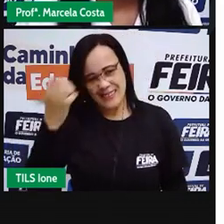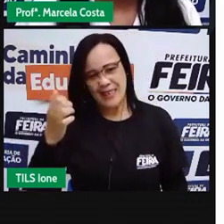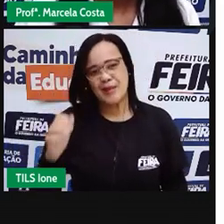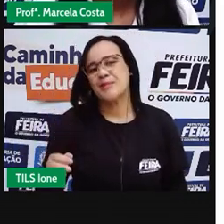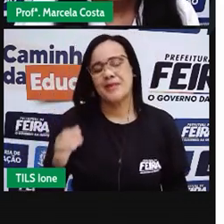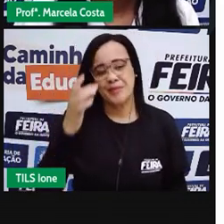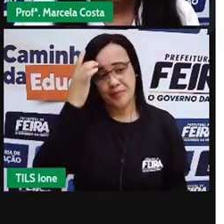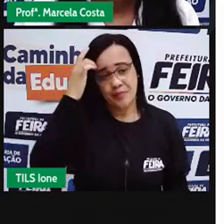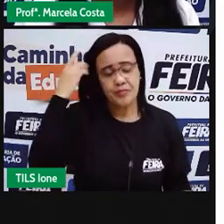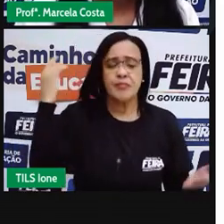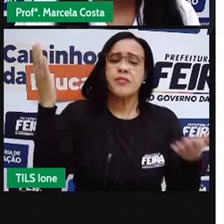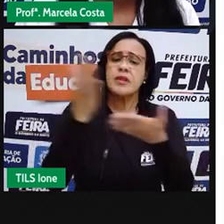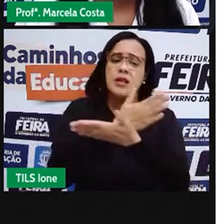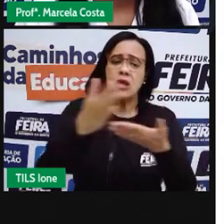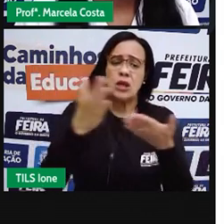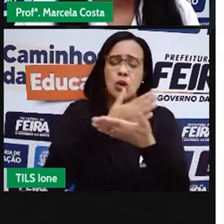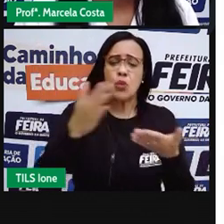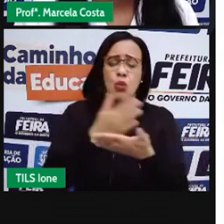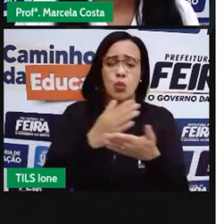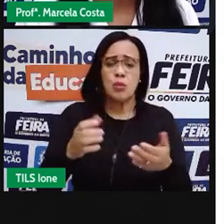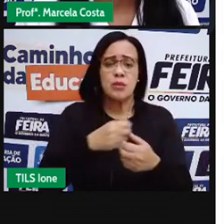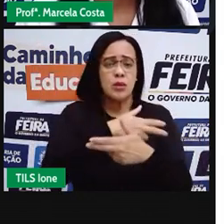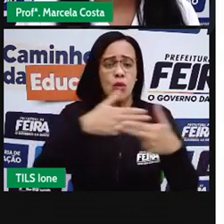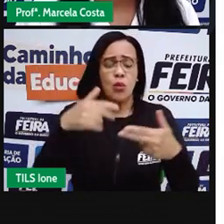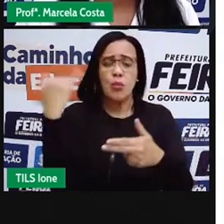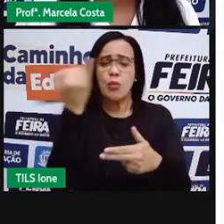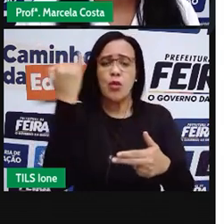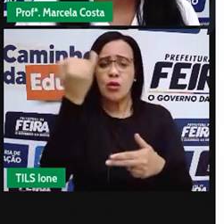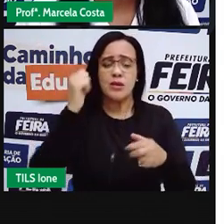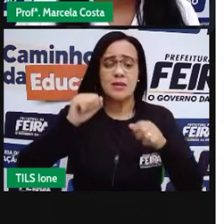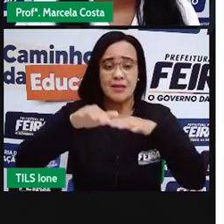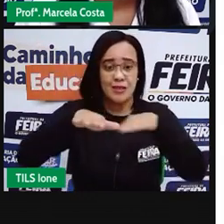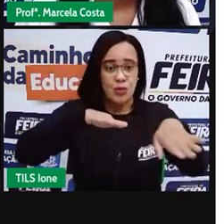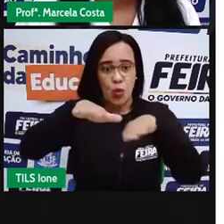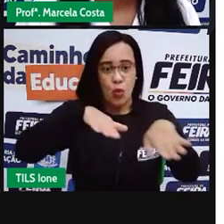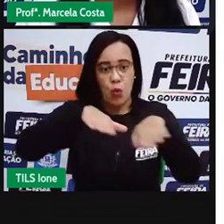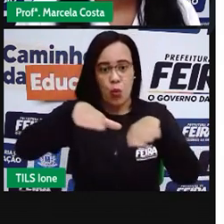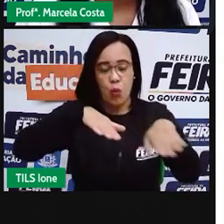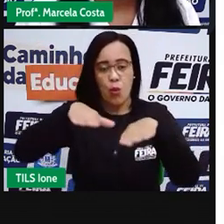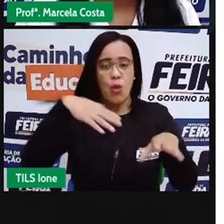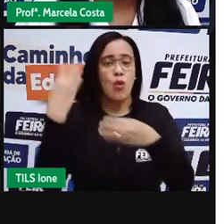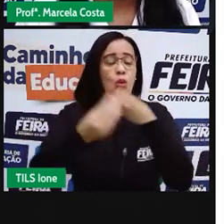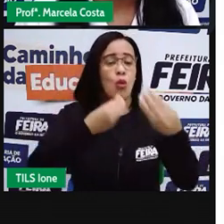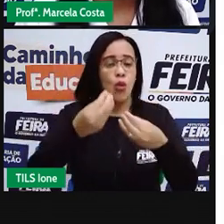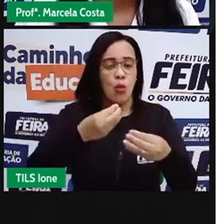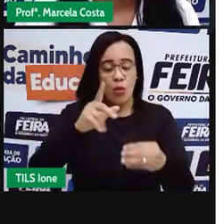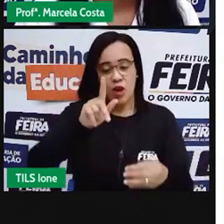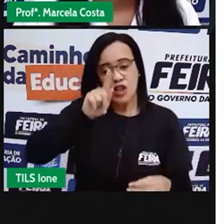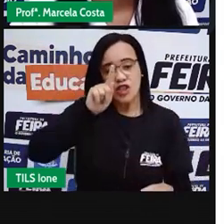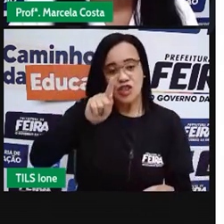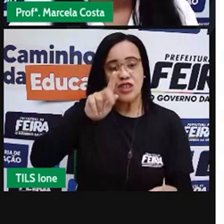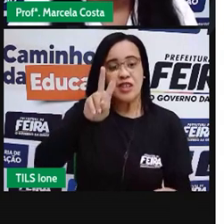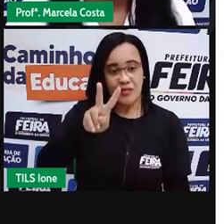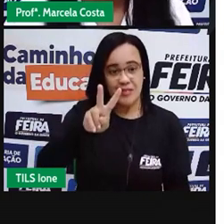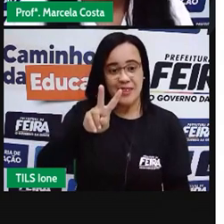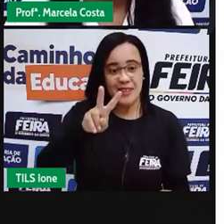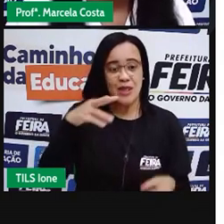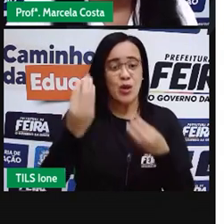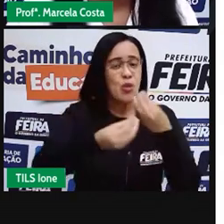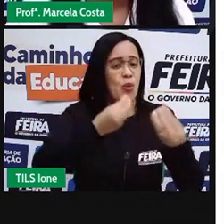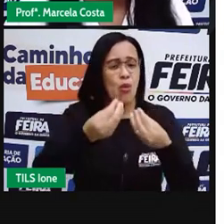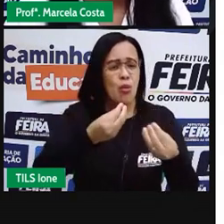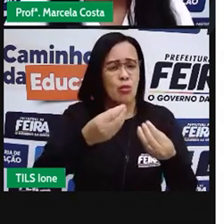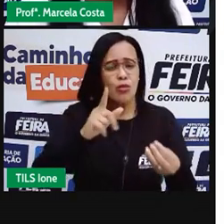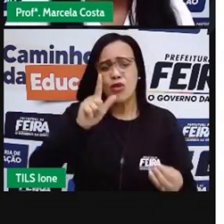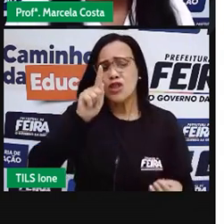Avenida. Agora eu quero mostrar para vocês a Avenida Getúlio Vargas. A Avenida